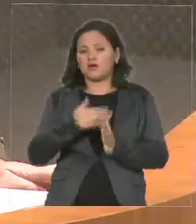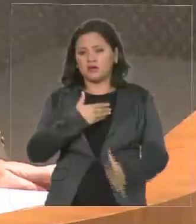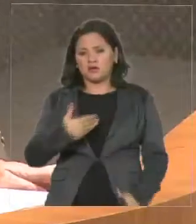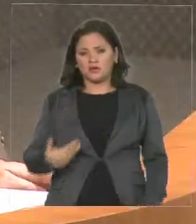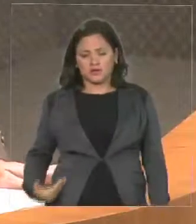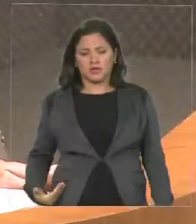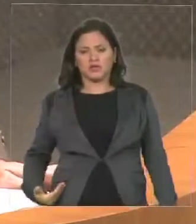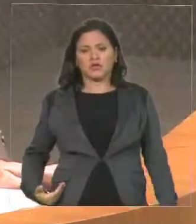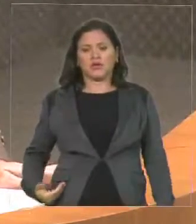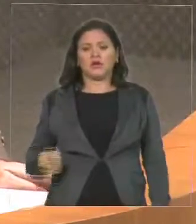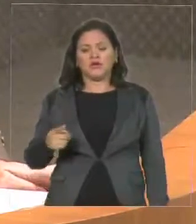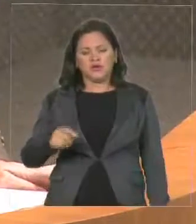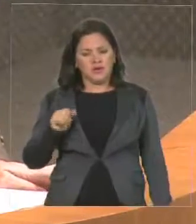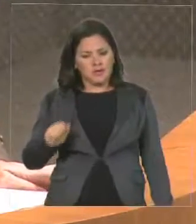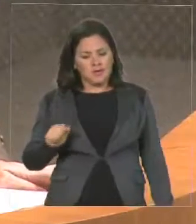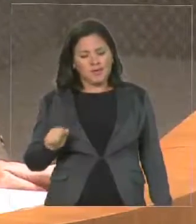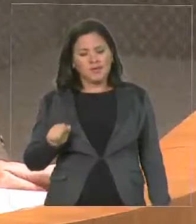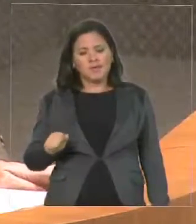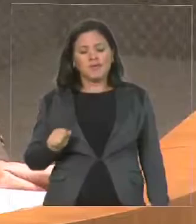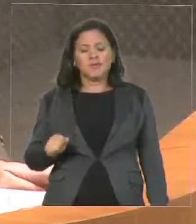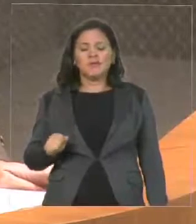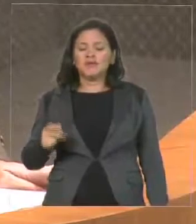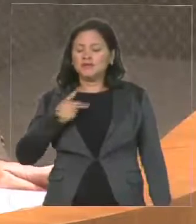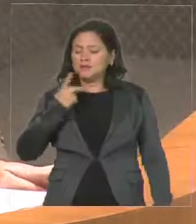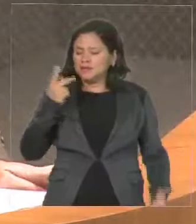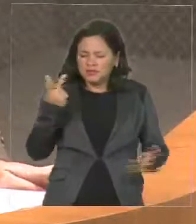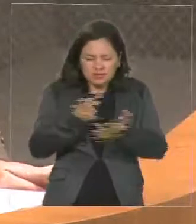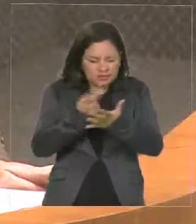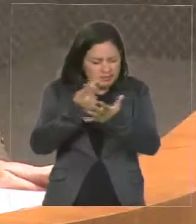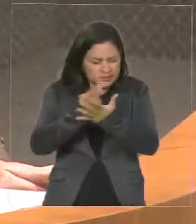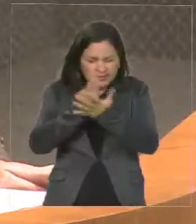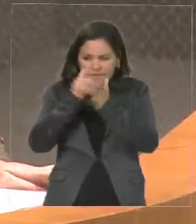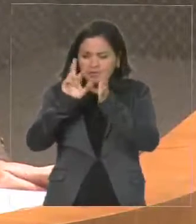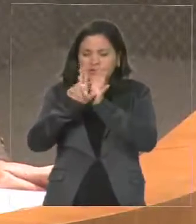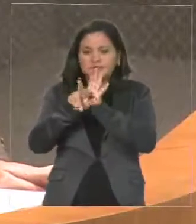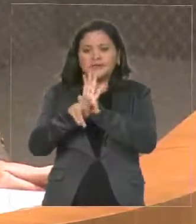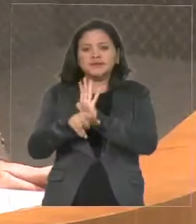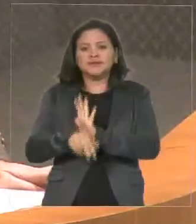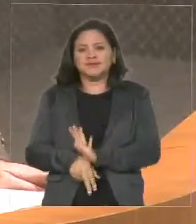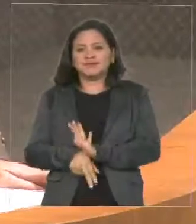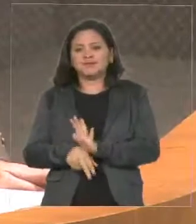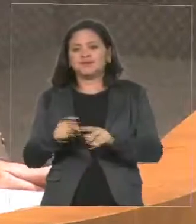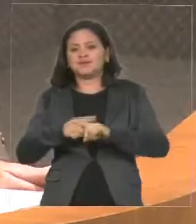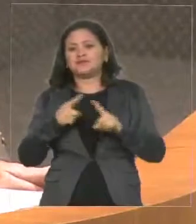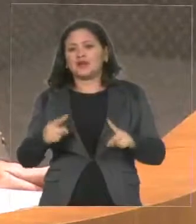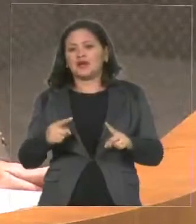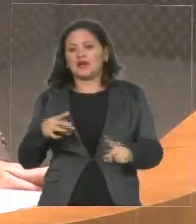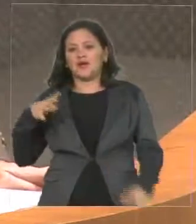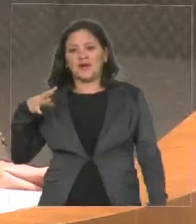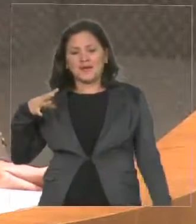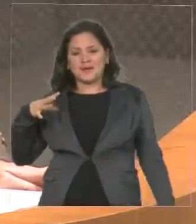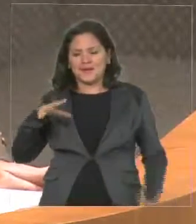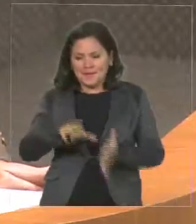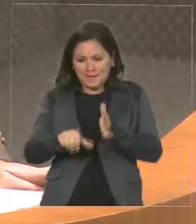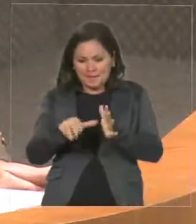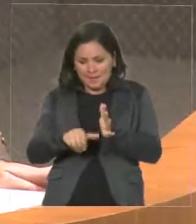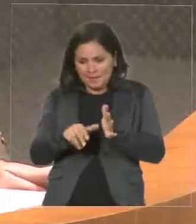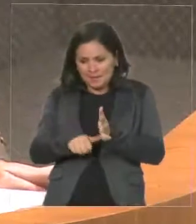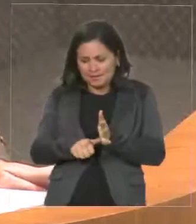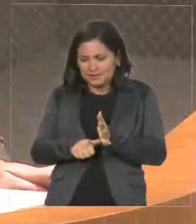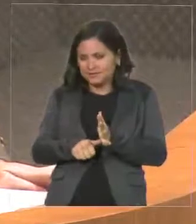V. Exª pode colocar todos os defeitos nele, menos de corrupto. A honestidade do governador Flavidino é